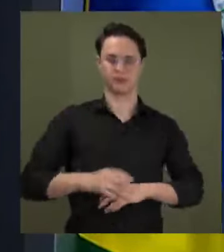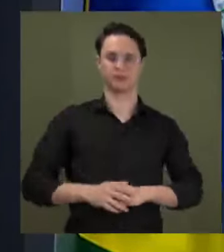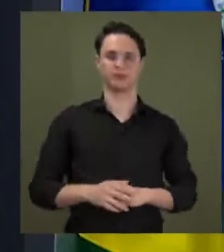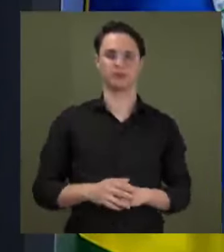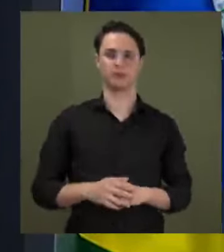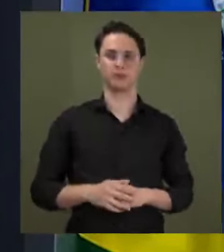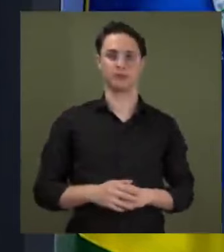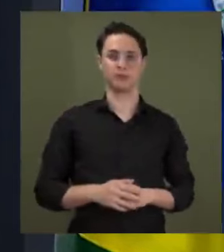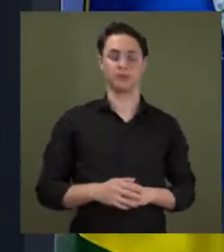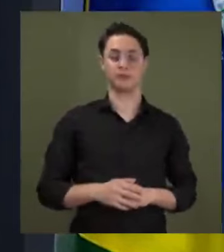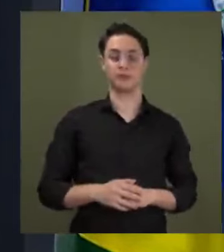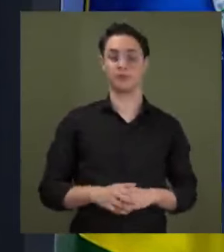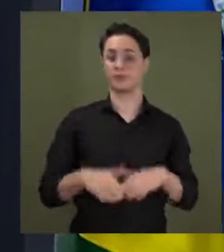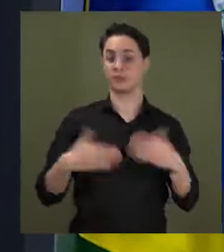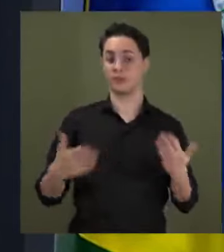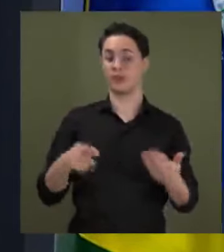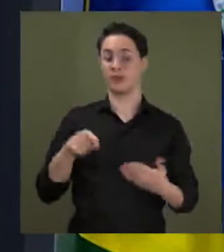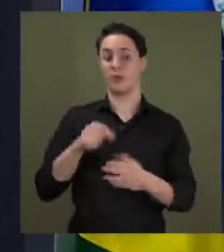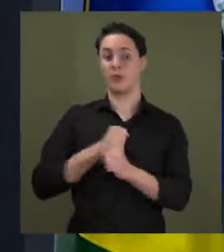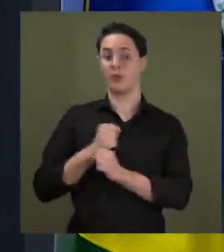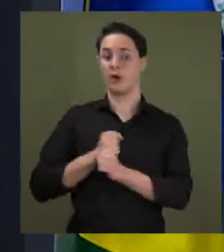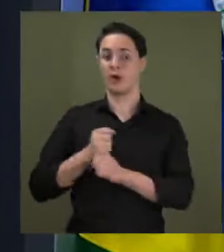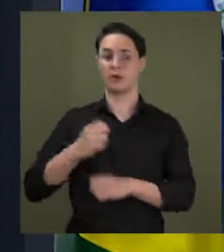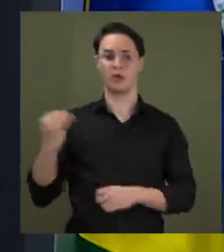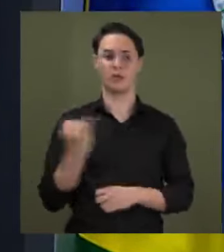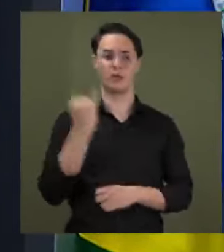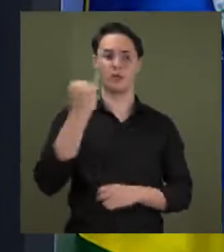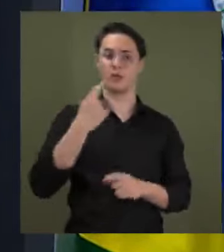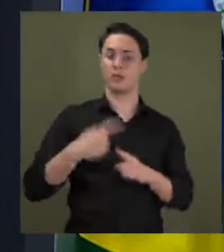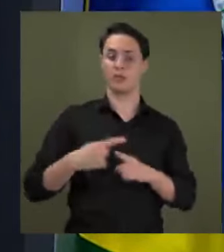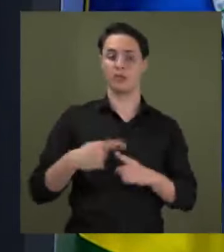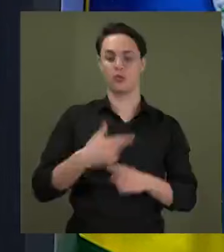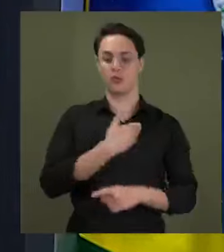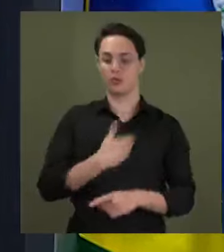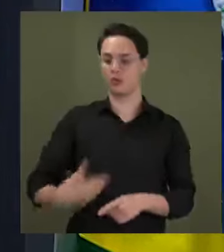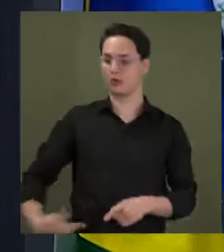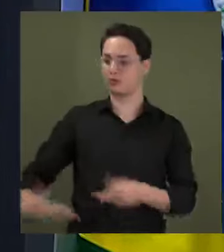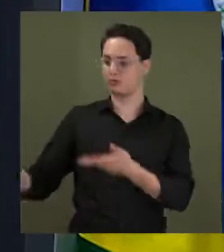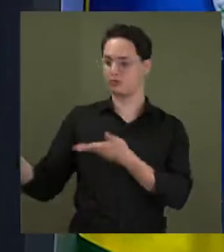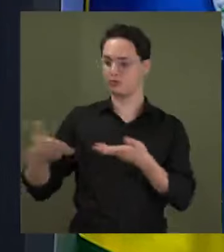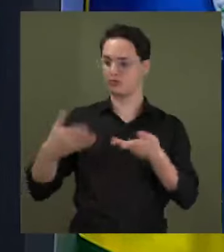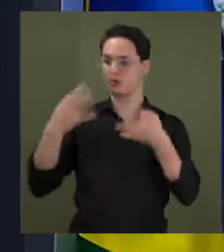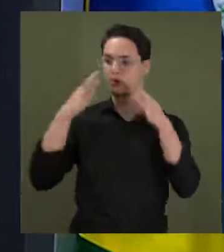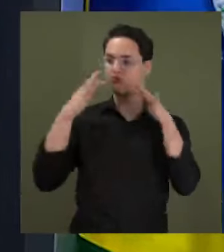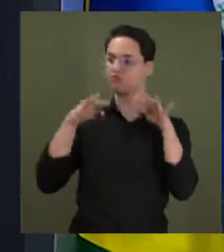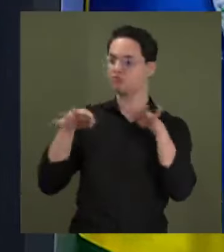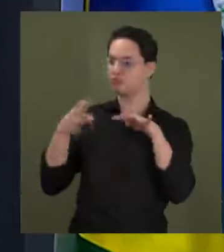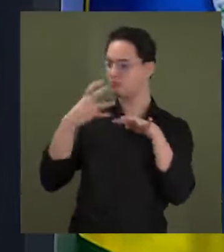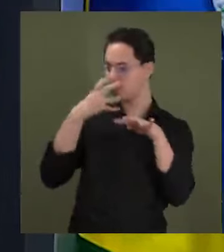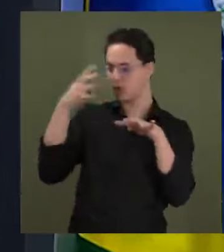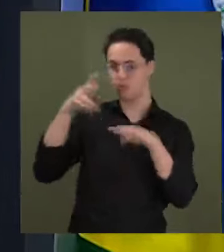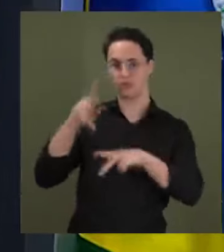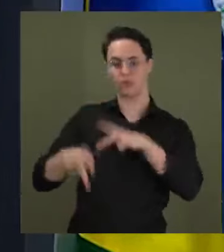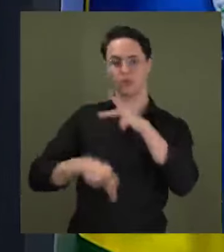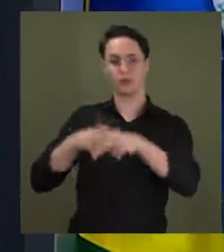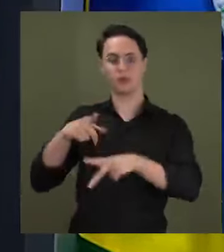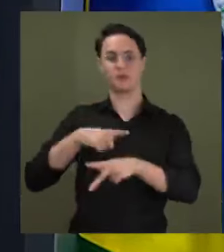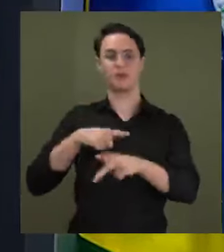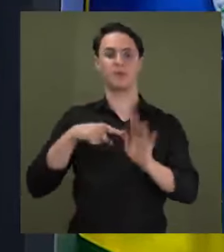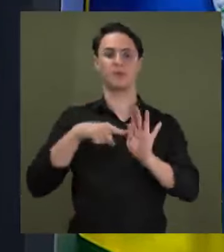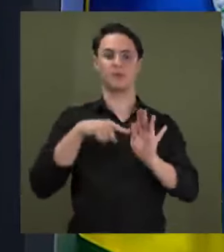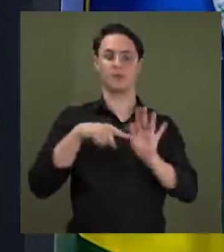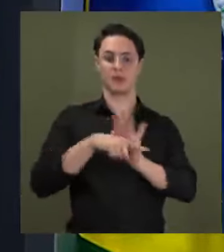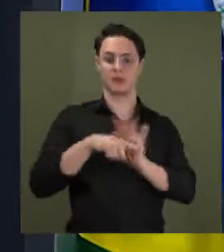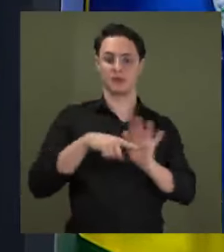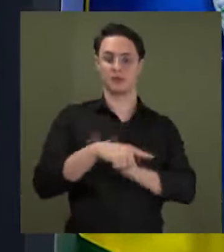Também foi um ano importante porque o governo pôde ouvir a população e seus anseios por meio das consultas públicas e